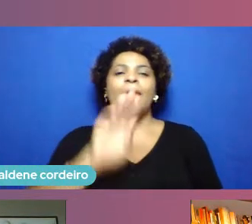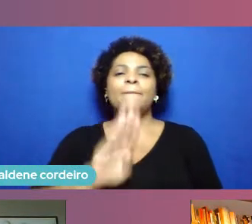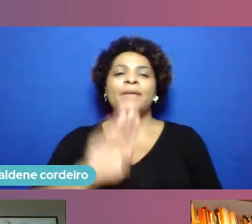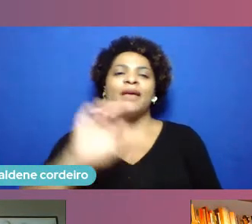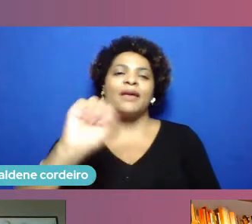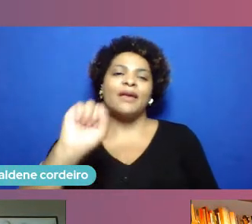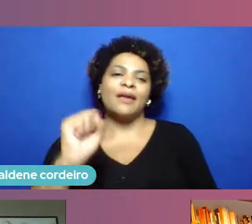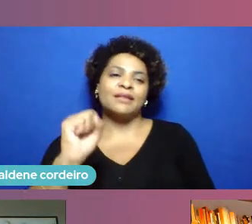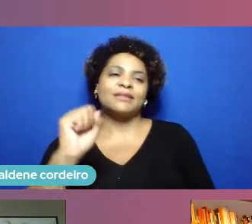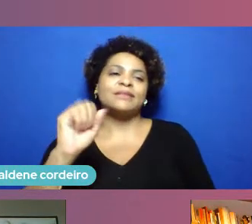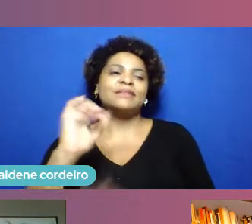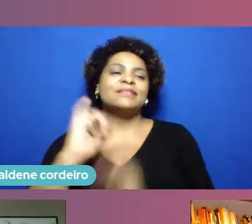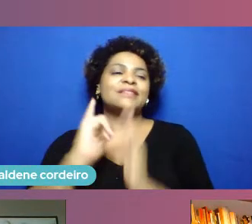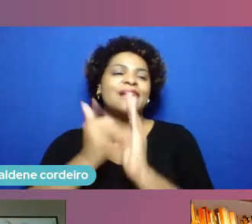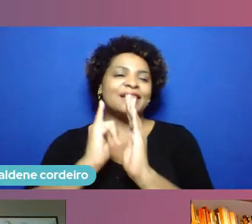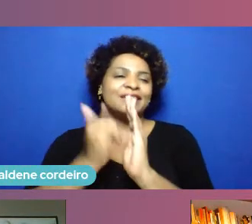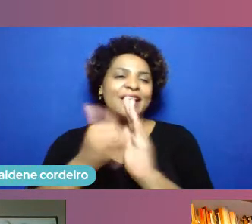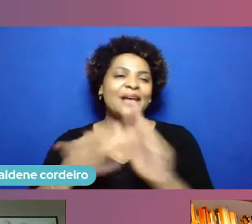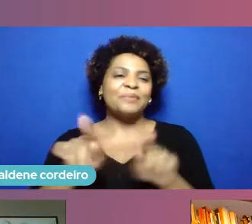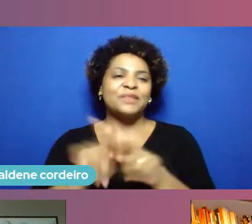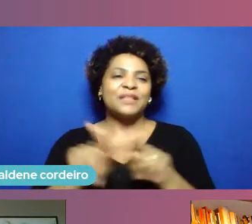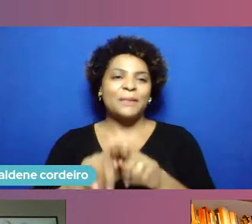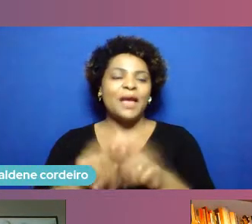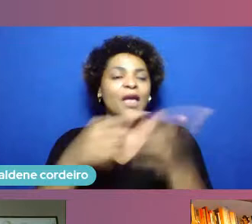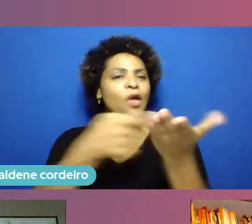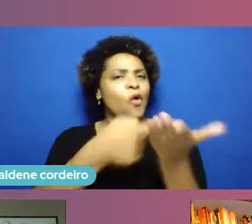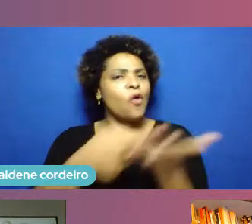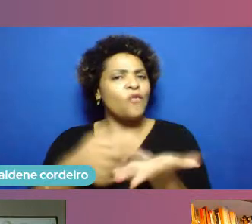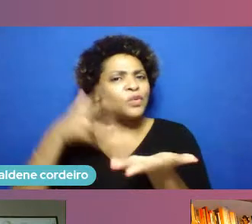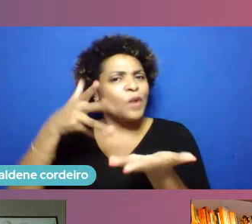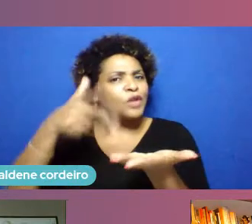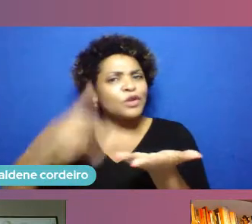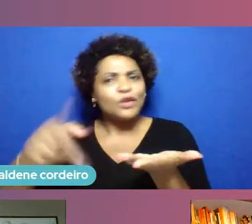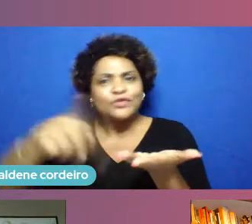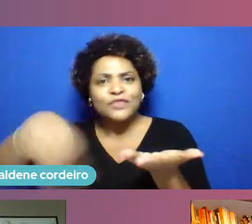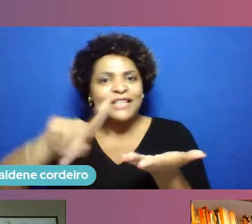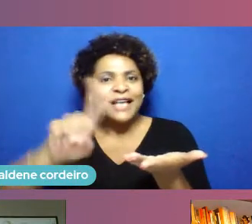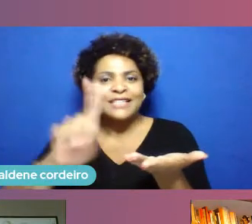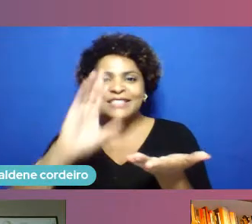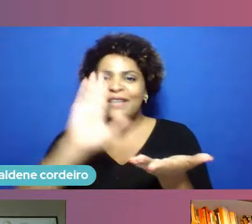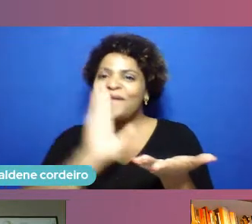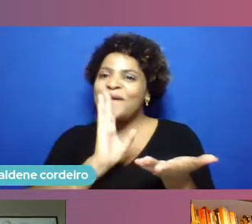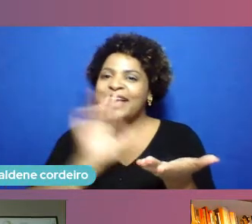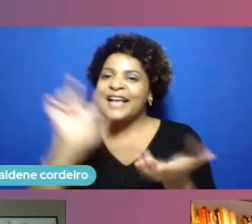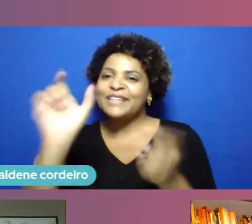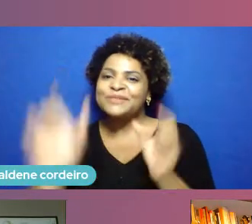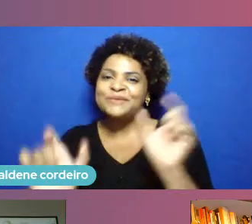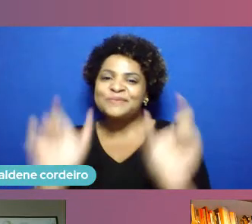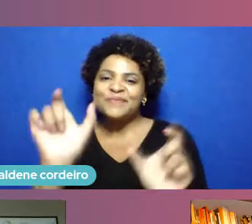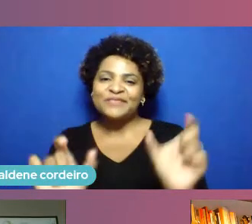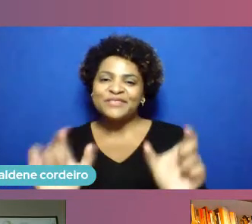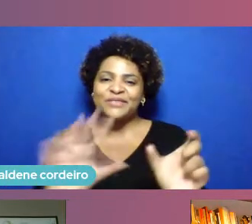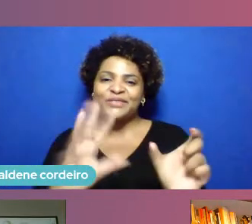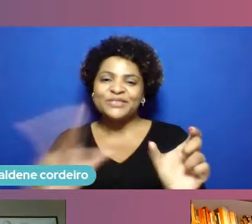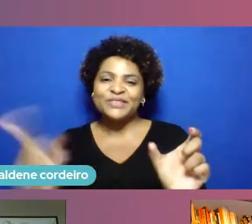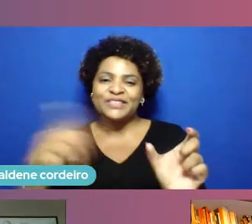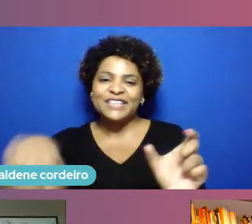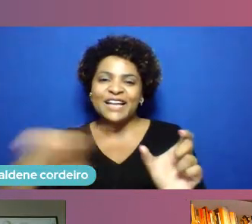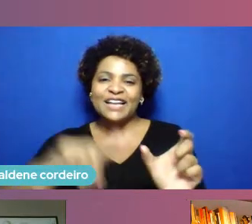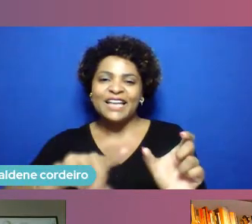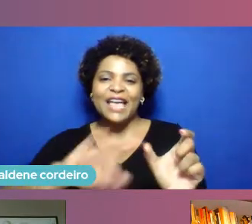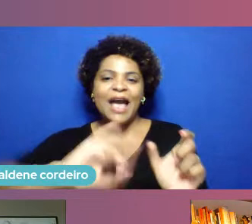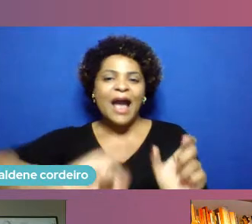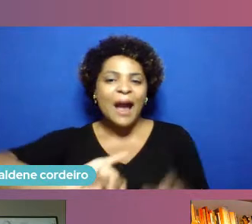convido a todos que não conhecem os perfis de Conceição de Rafael e de Luciano aproveitem para seguir para